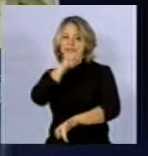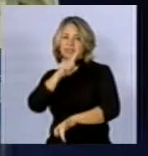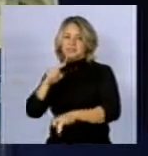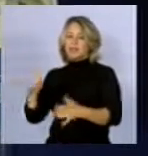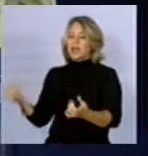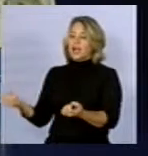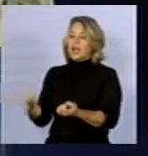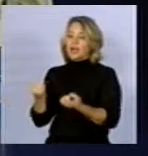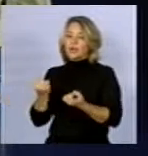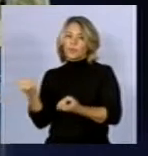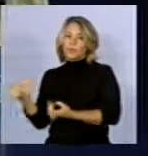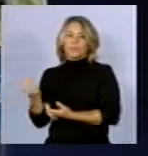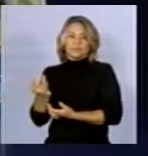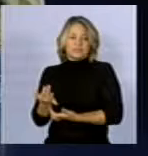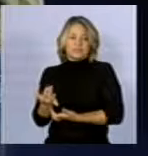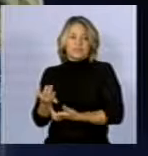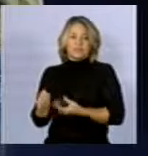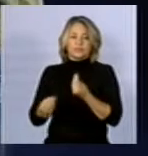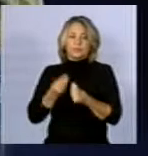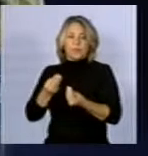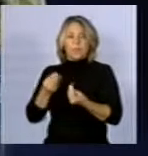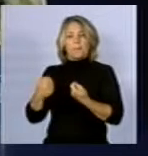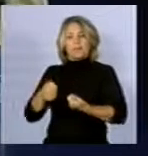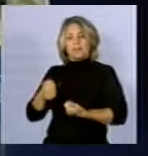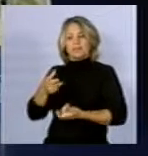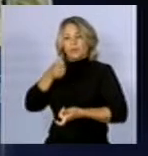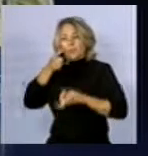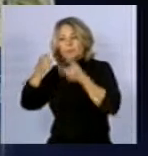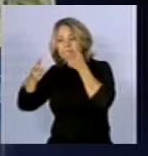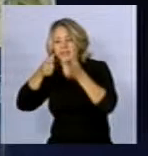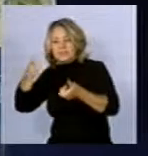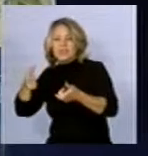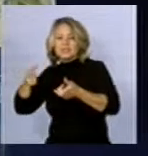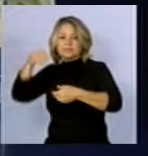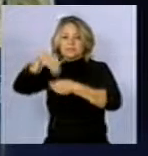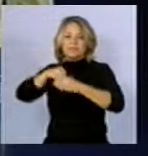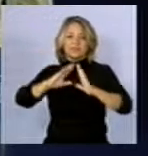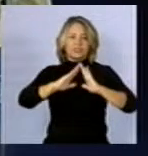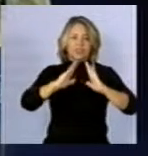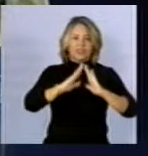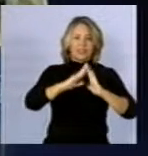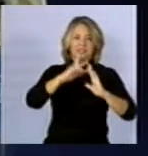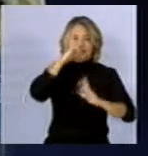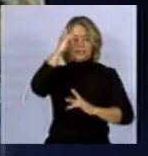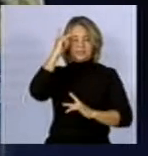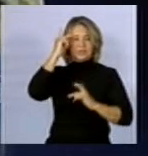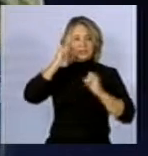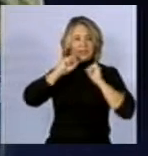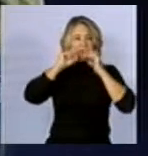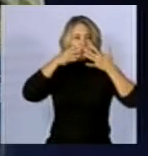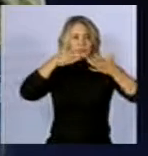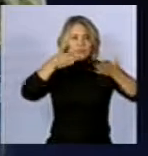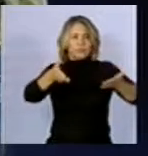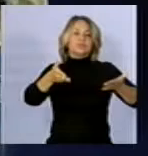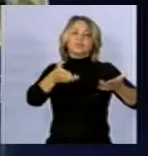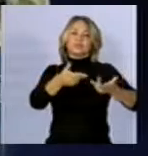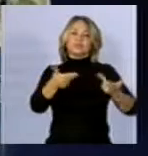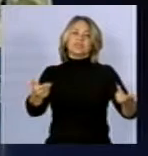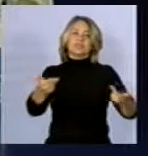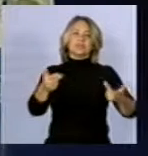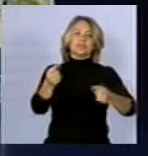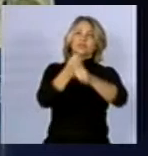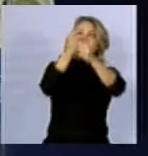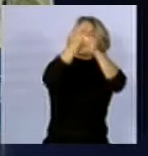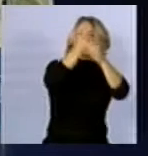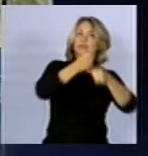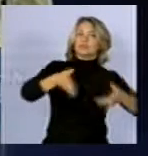exposição em diferentes contextos tem que ser observado. Em casa, o indivíduo está exposto, desde as estruturas das construções